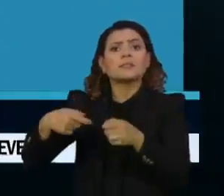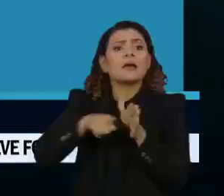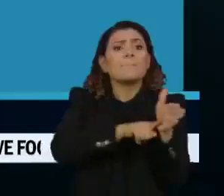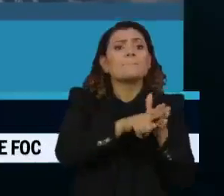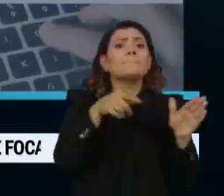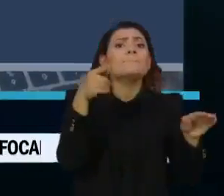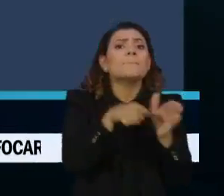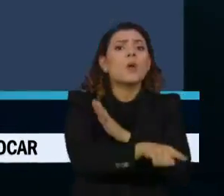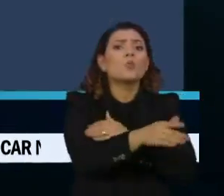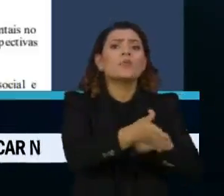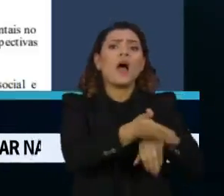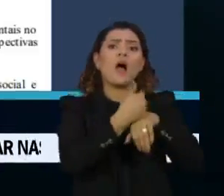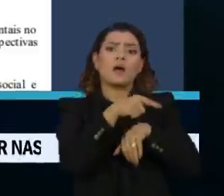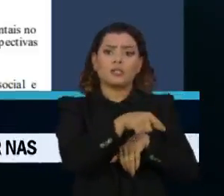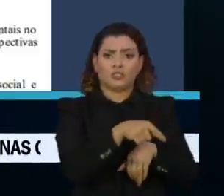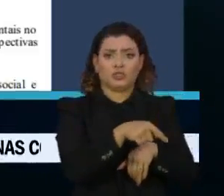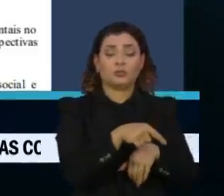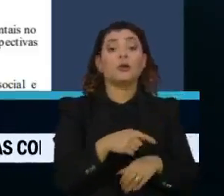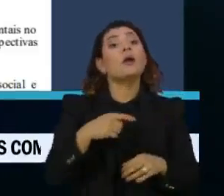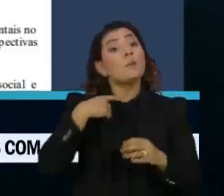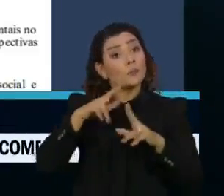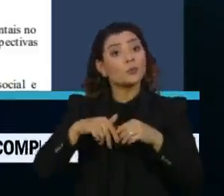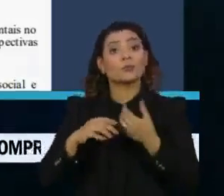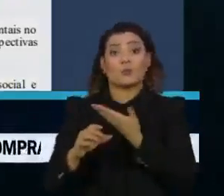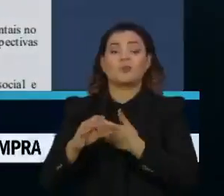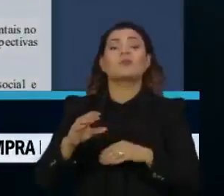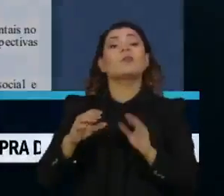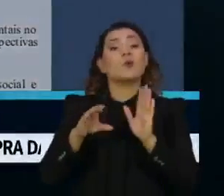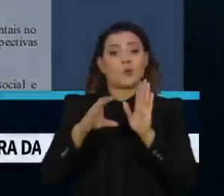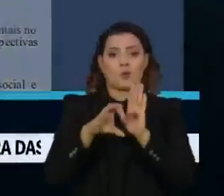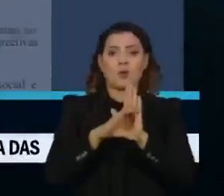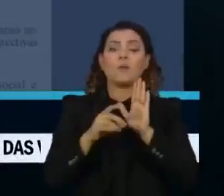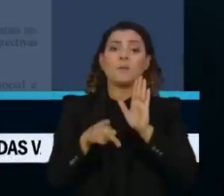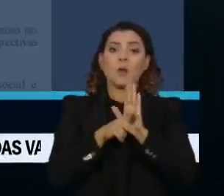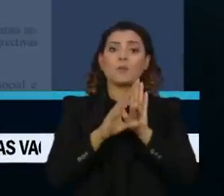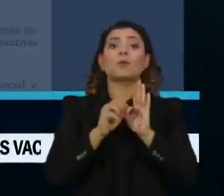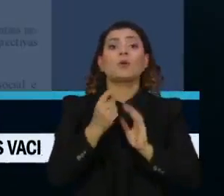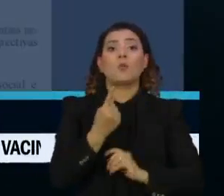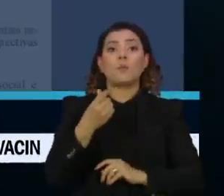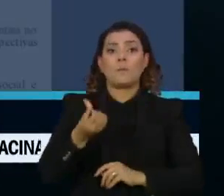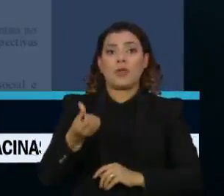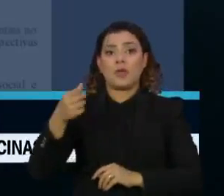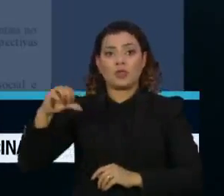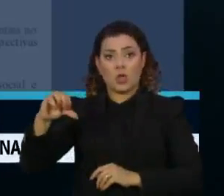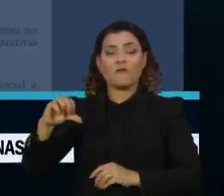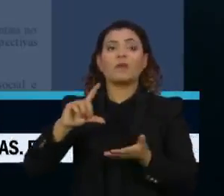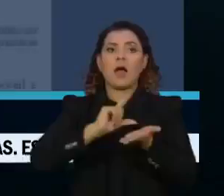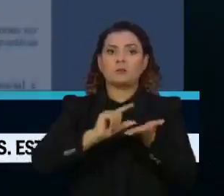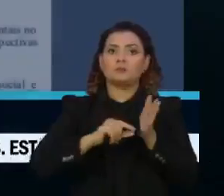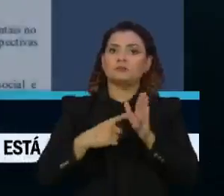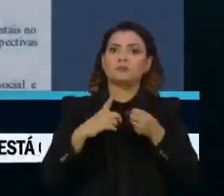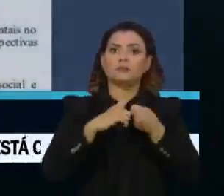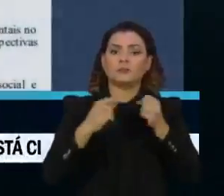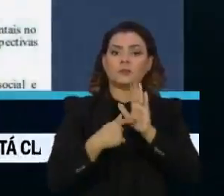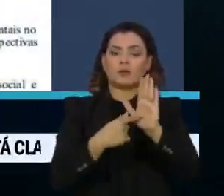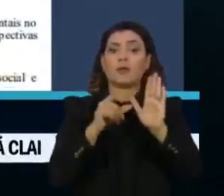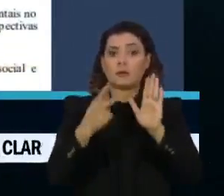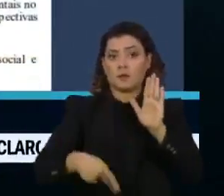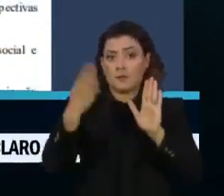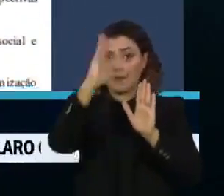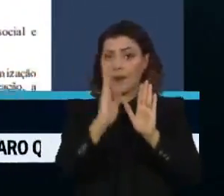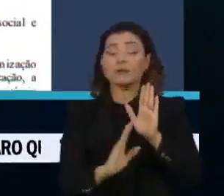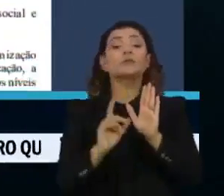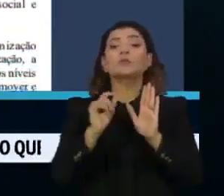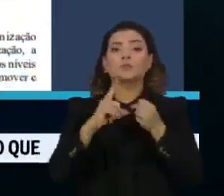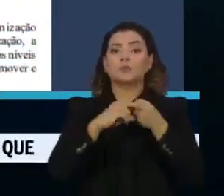e citou a Convenção 169, da Organização Internacional do Trabalho, ratificada pelo Brasil, que